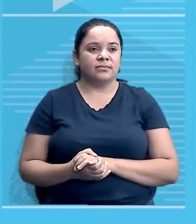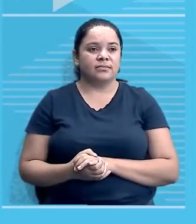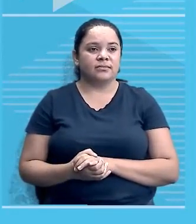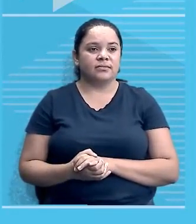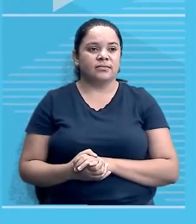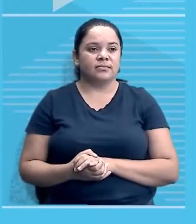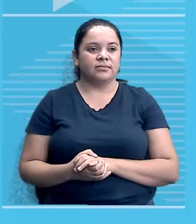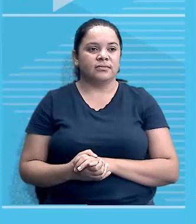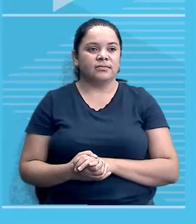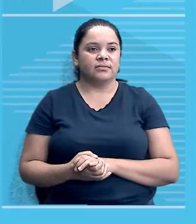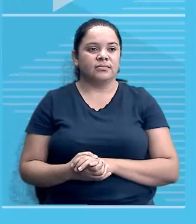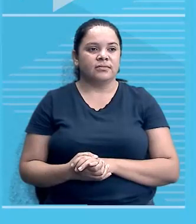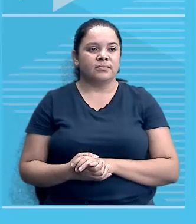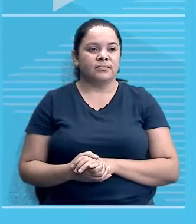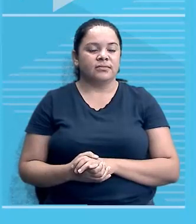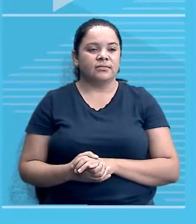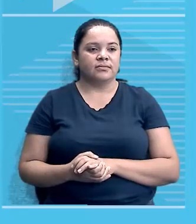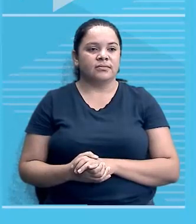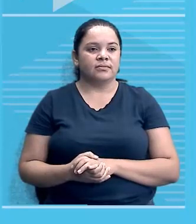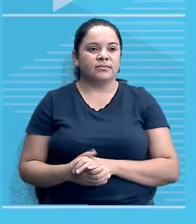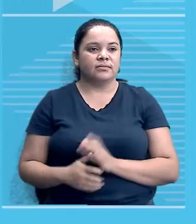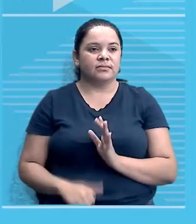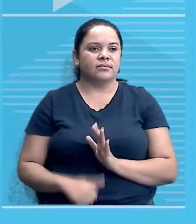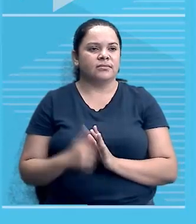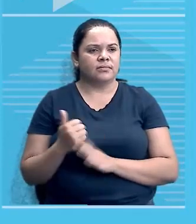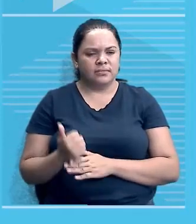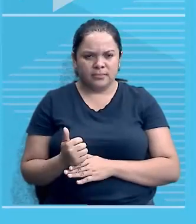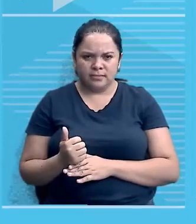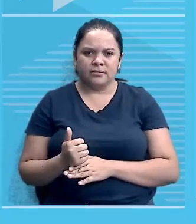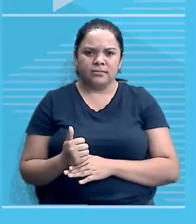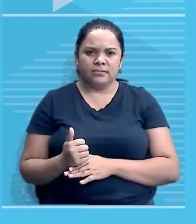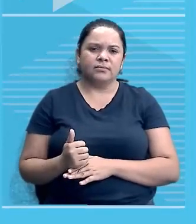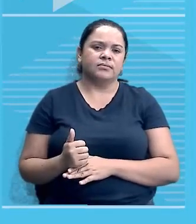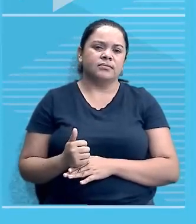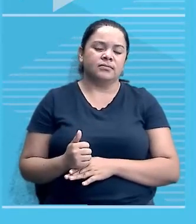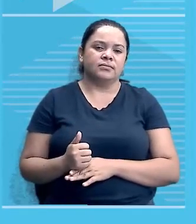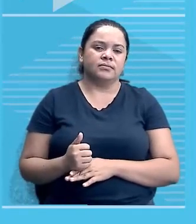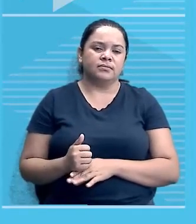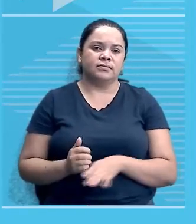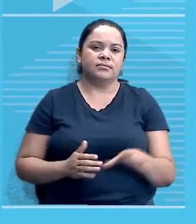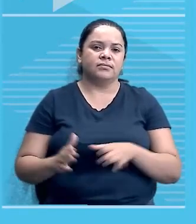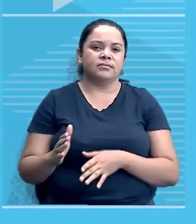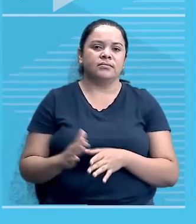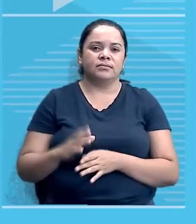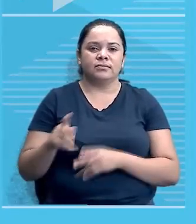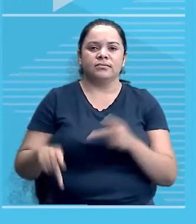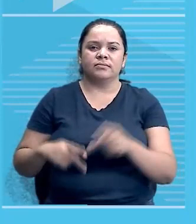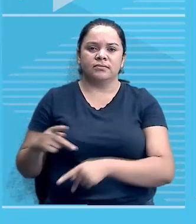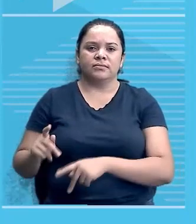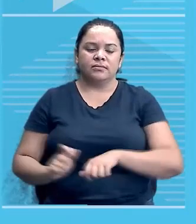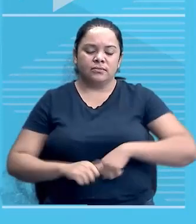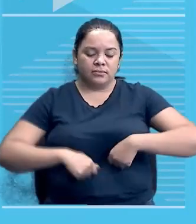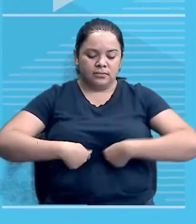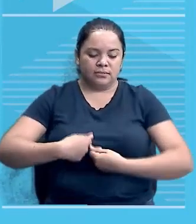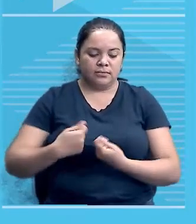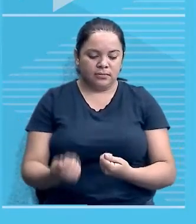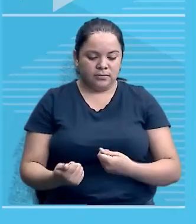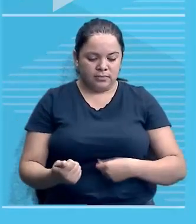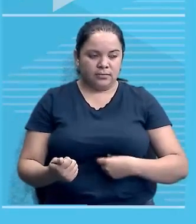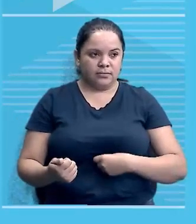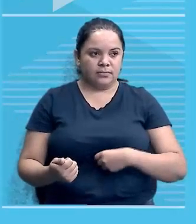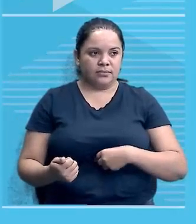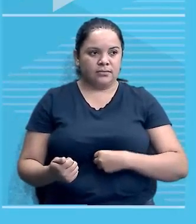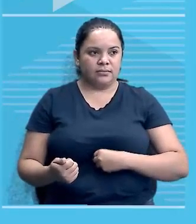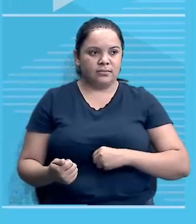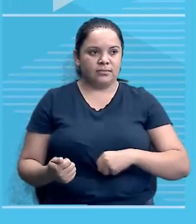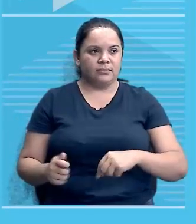os povos africanos reagiram com muita garra diante da opressão, que eles estavam sendo submetidos